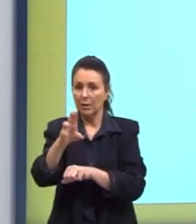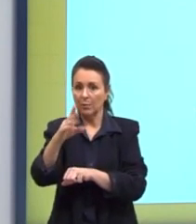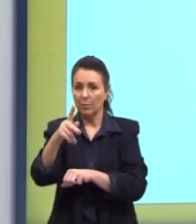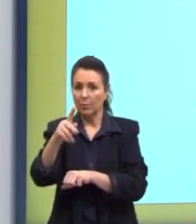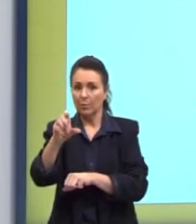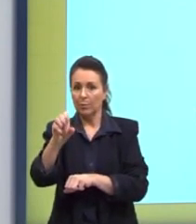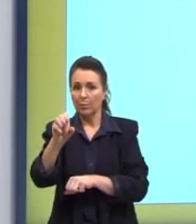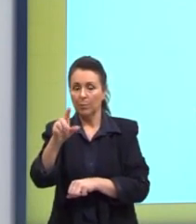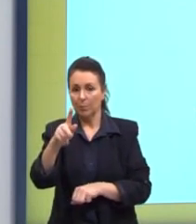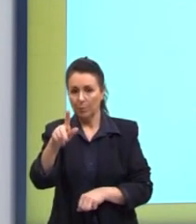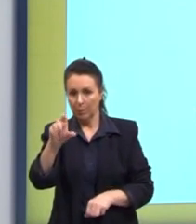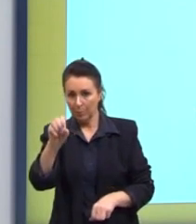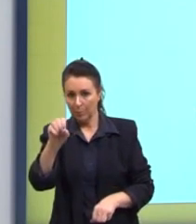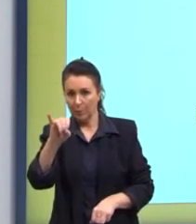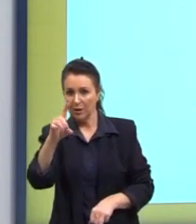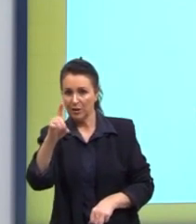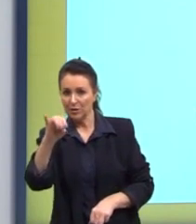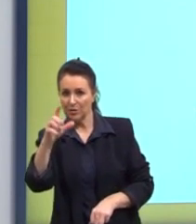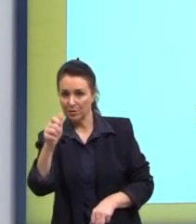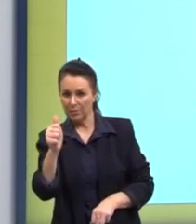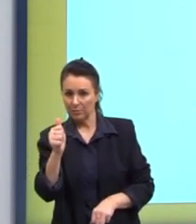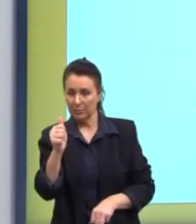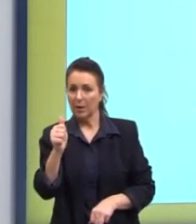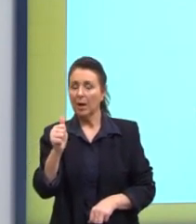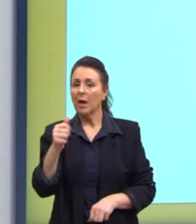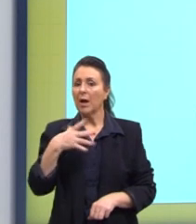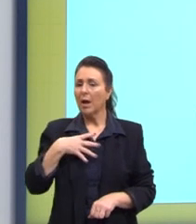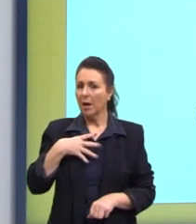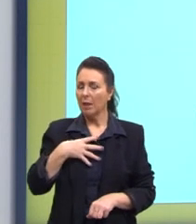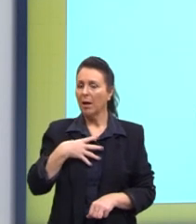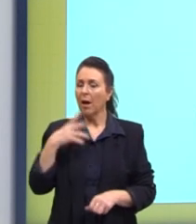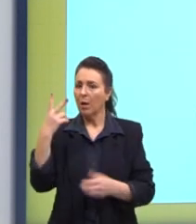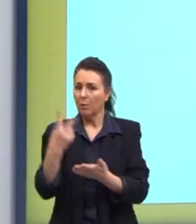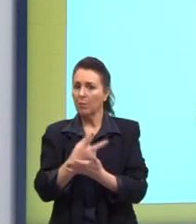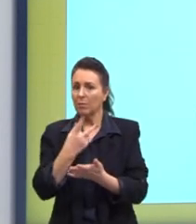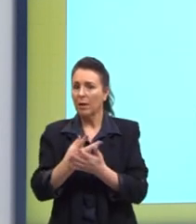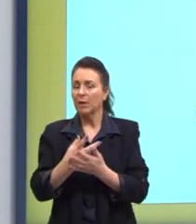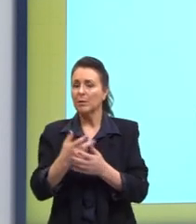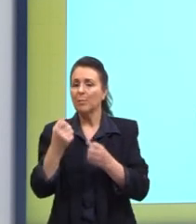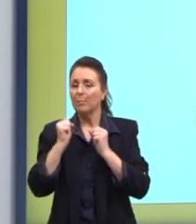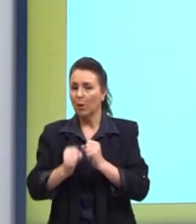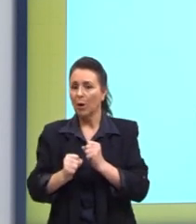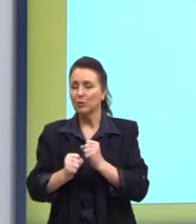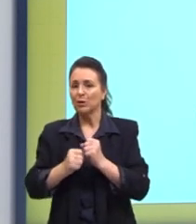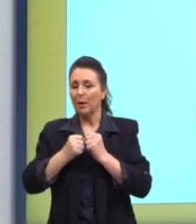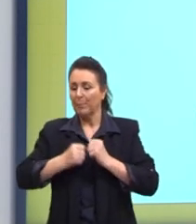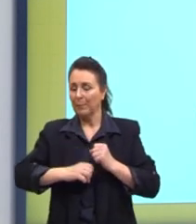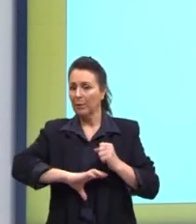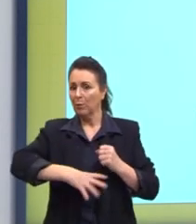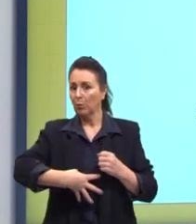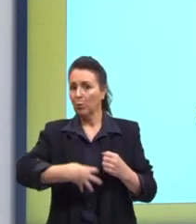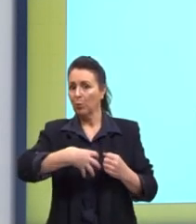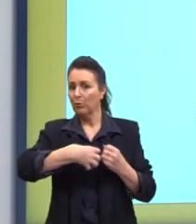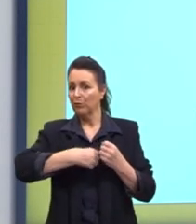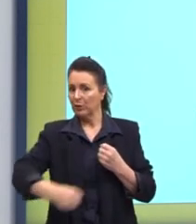incompatível com a vida em seres humanos. Geralmente, ocorre o aborto ou o feto, ele morre, ele vem a